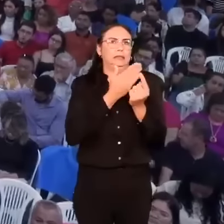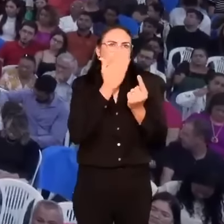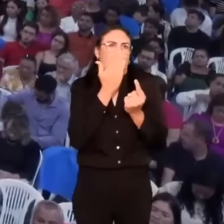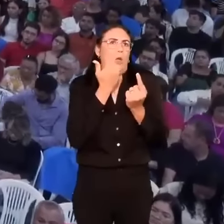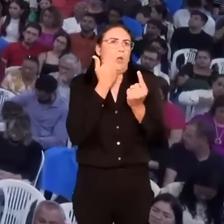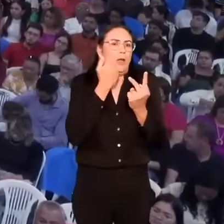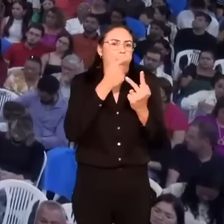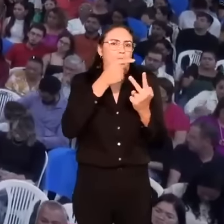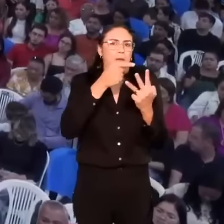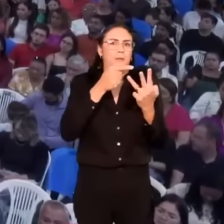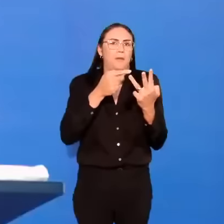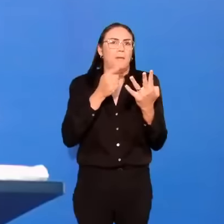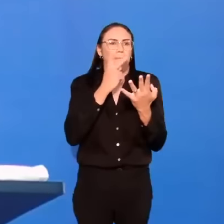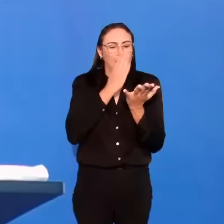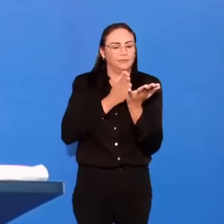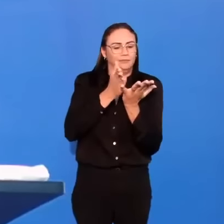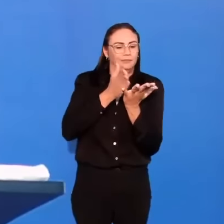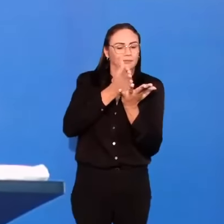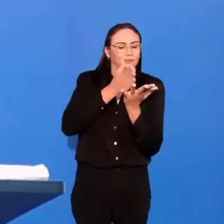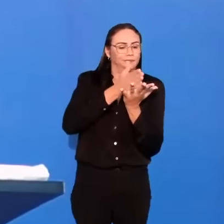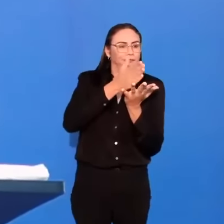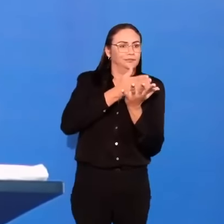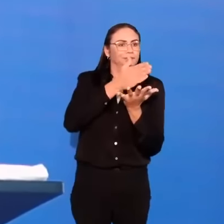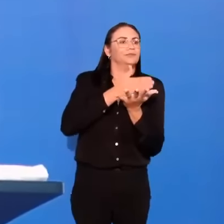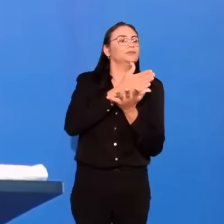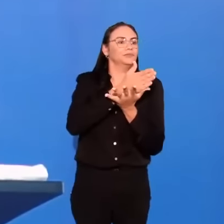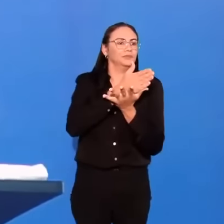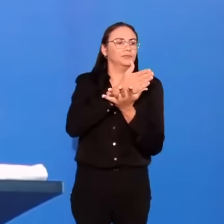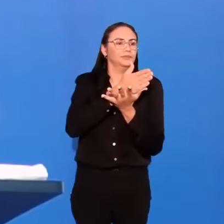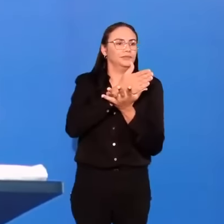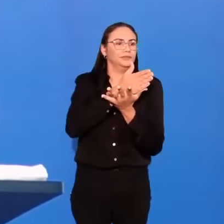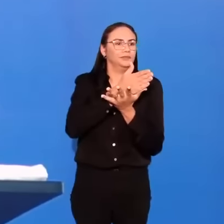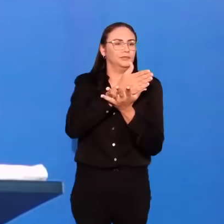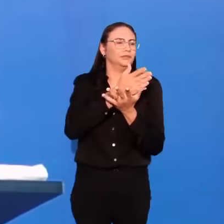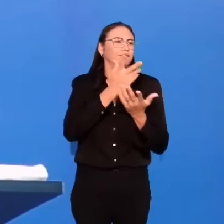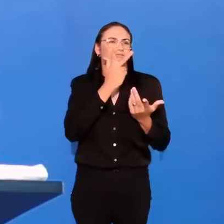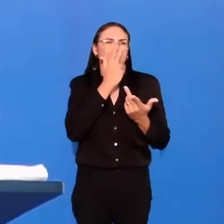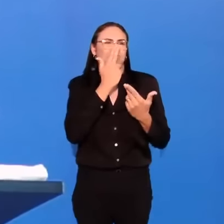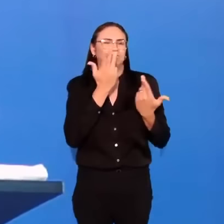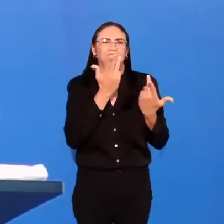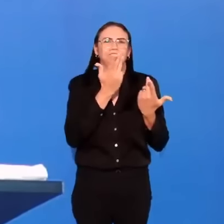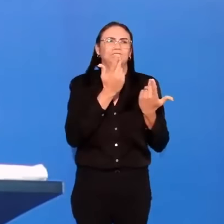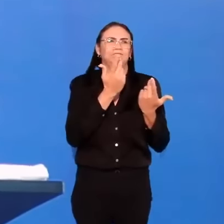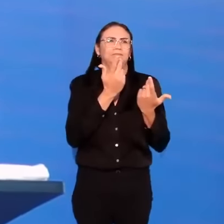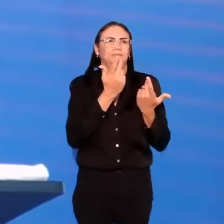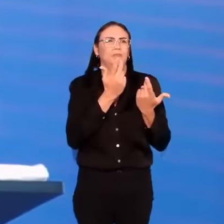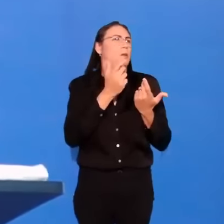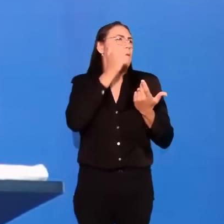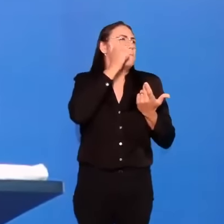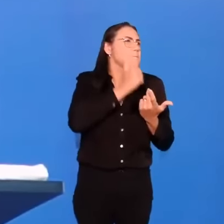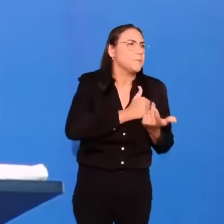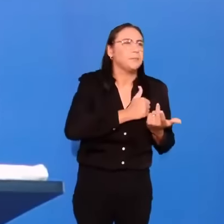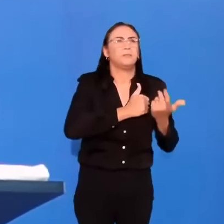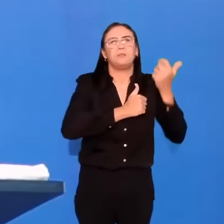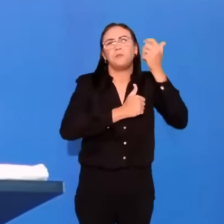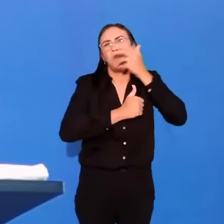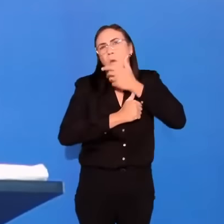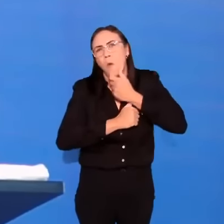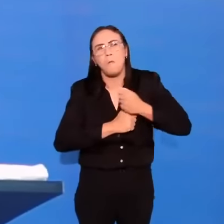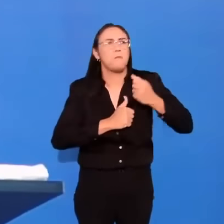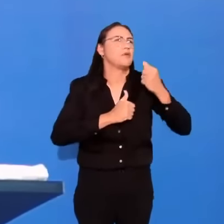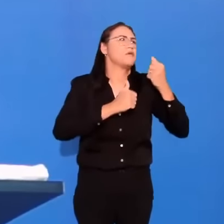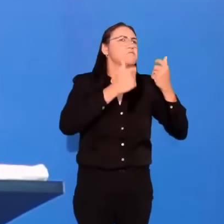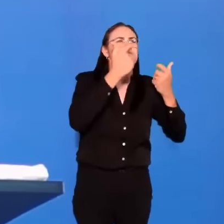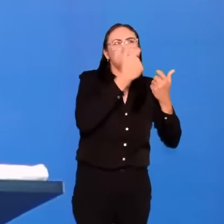todo tipo que a gente vê, ao sexo interativo, hoje, onde prostitutas oferecem seu